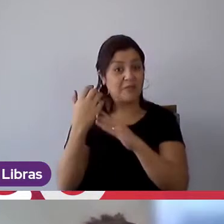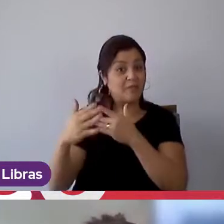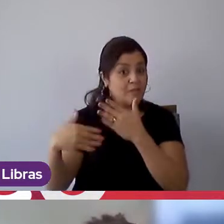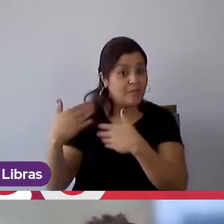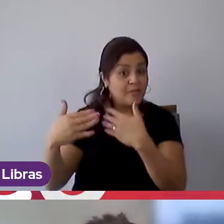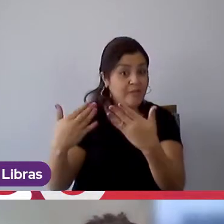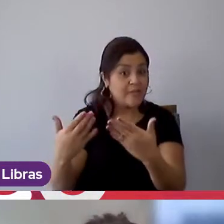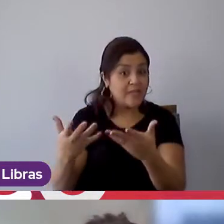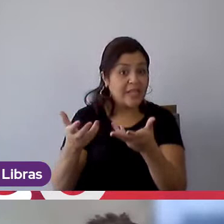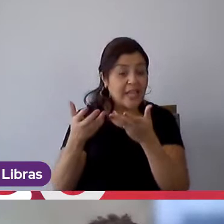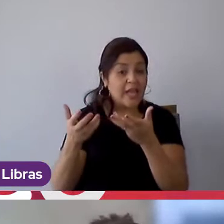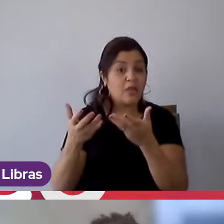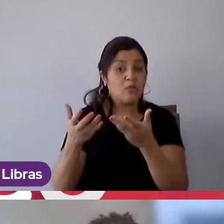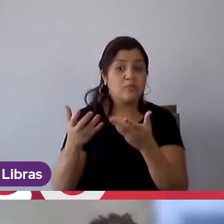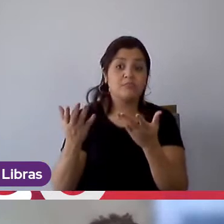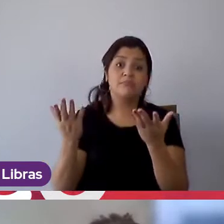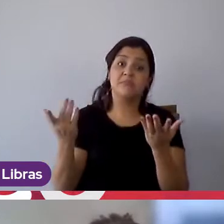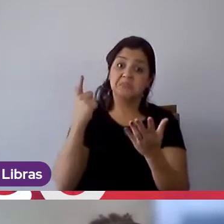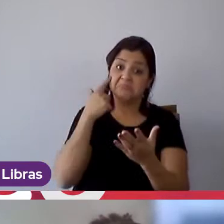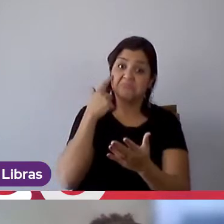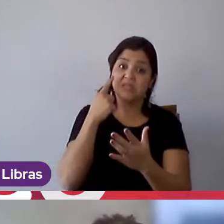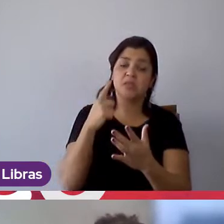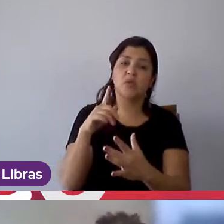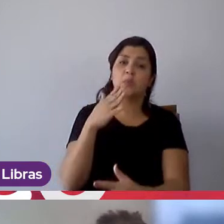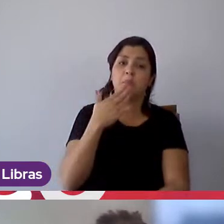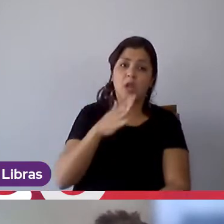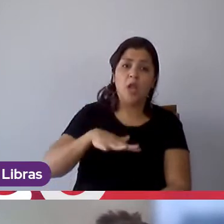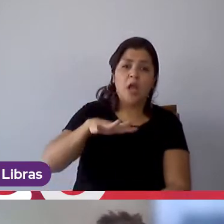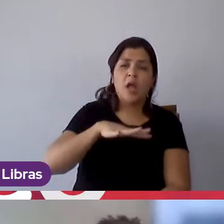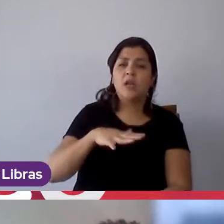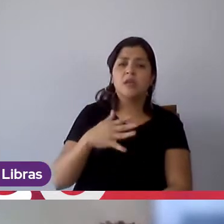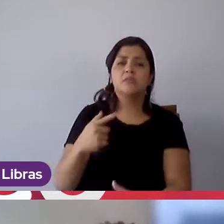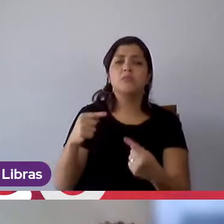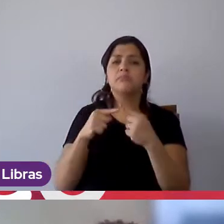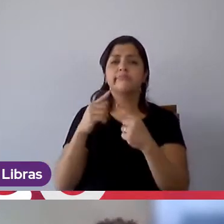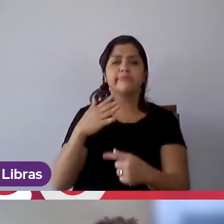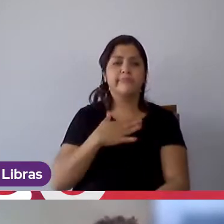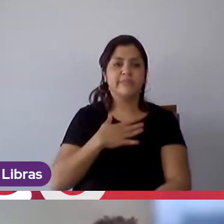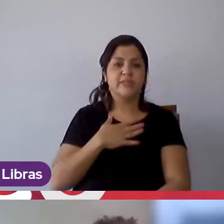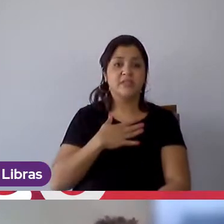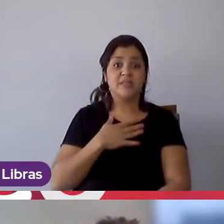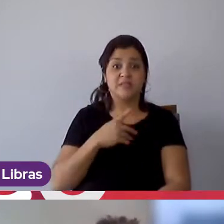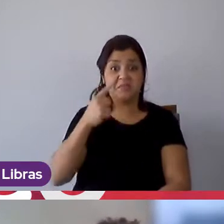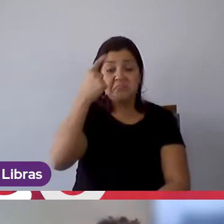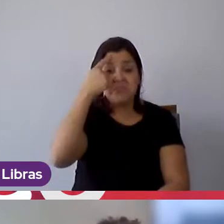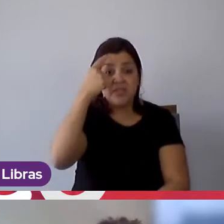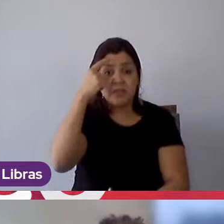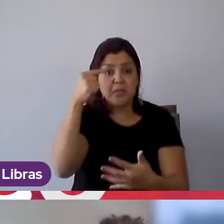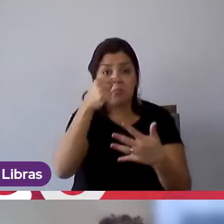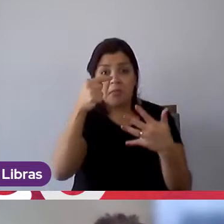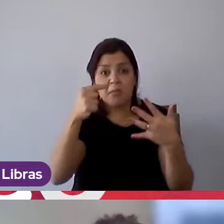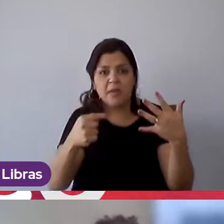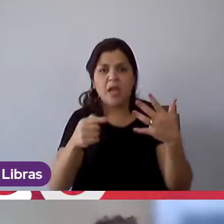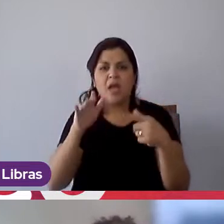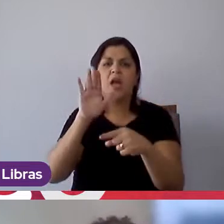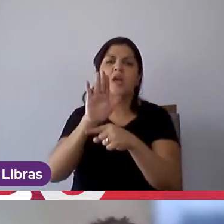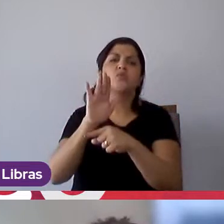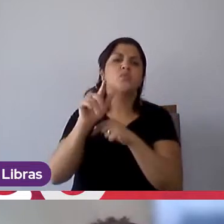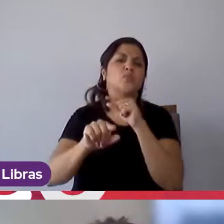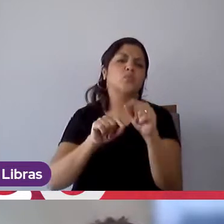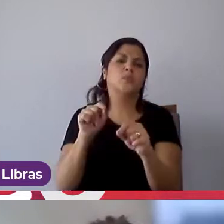desenvolvimento, eu acredito que ali seja o melhor lugar para mim, porque se você tem esses pensamentos também, já te ajuda a chegar